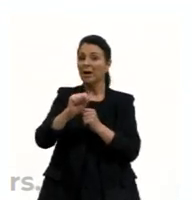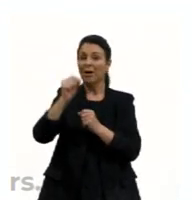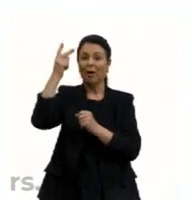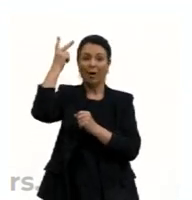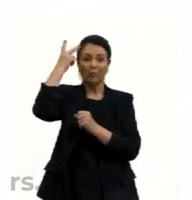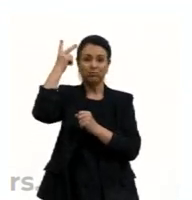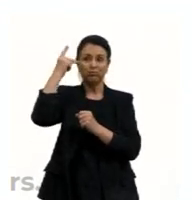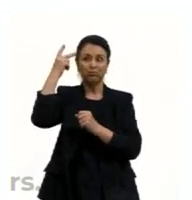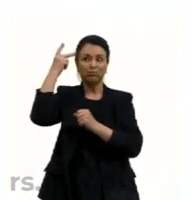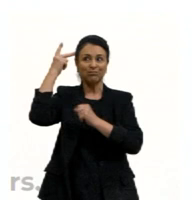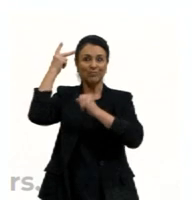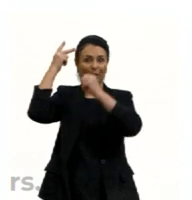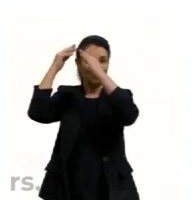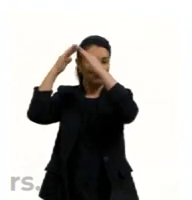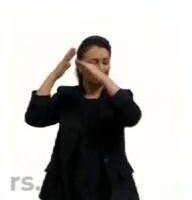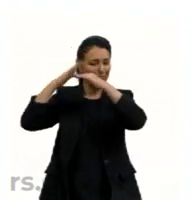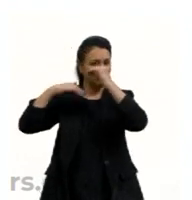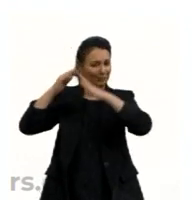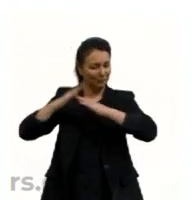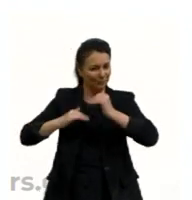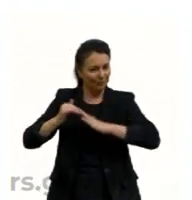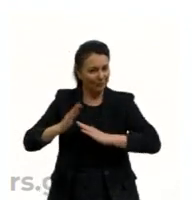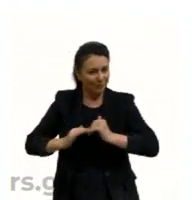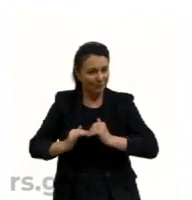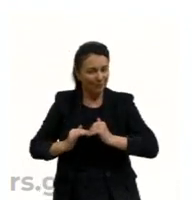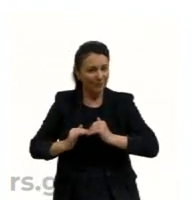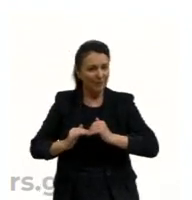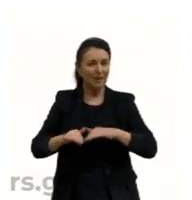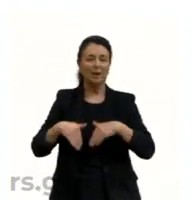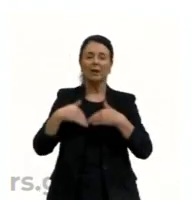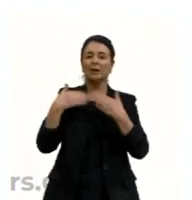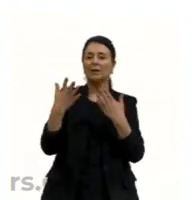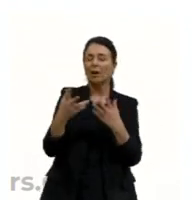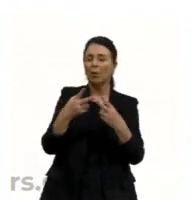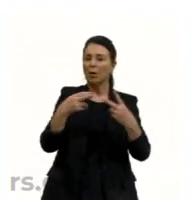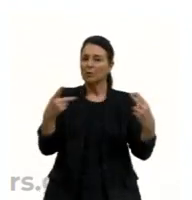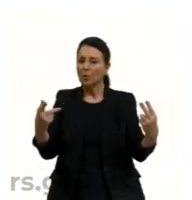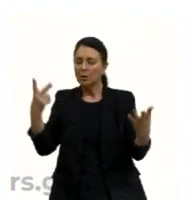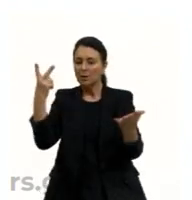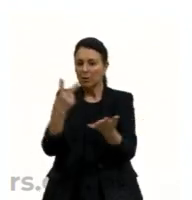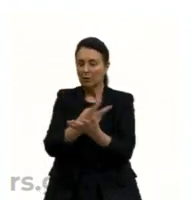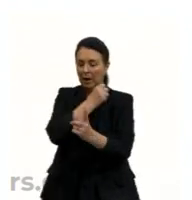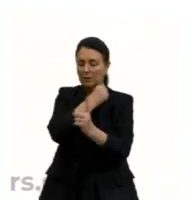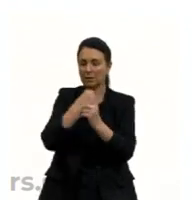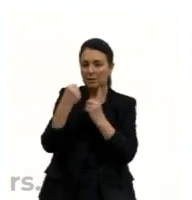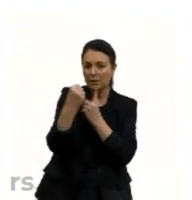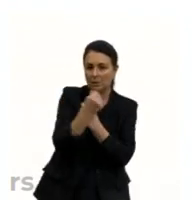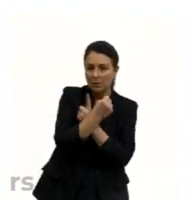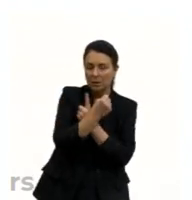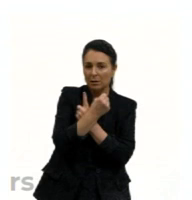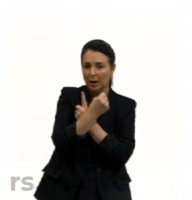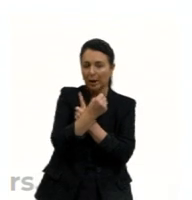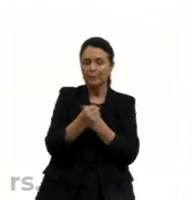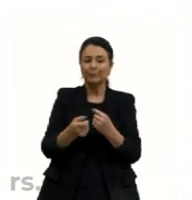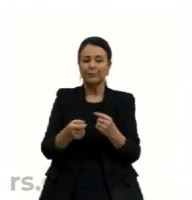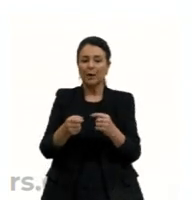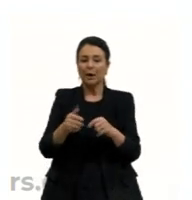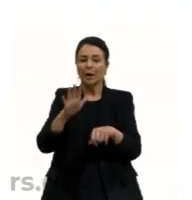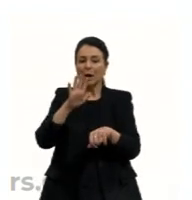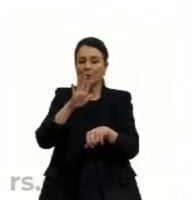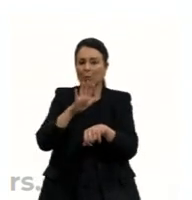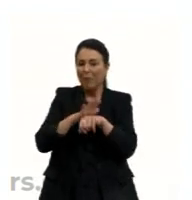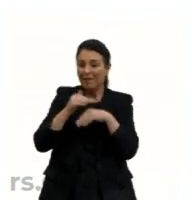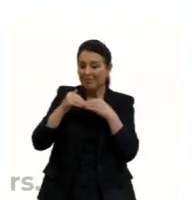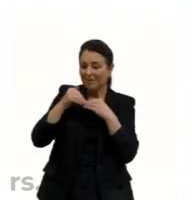entender que muitos fatores, muitos fatos sociais, eles ultrapassam a nossa experiência também, não